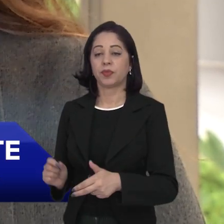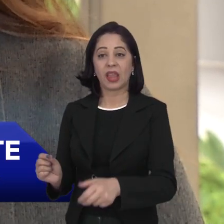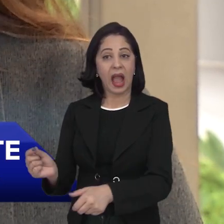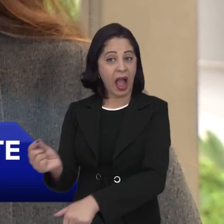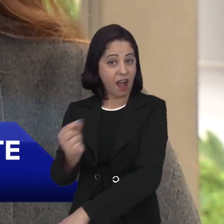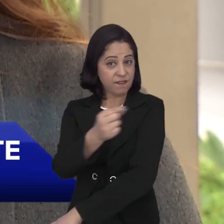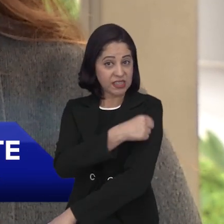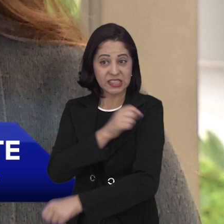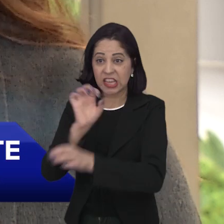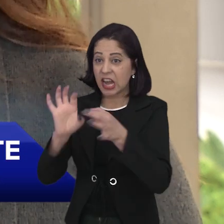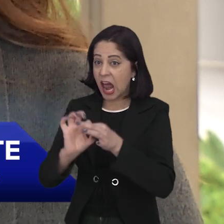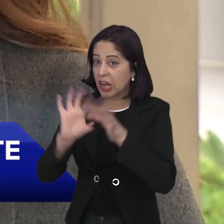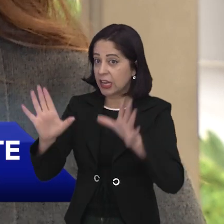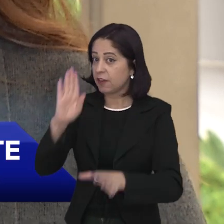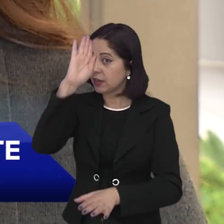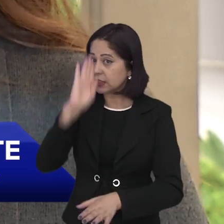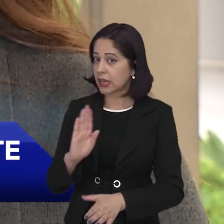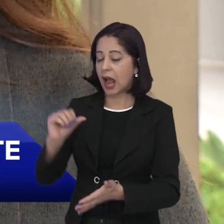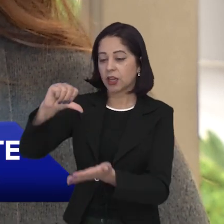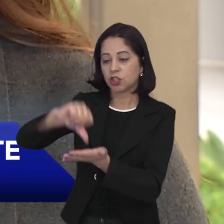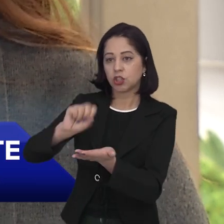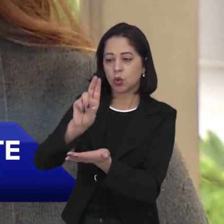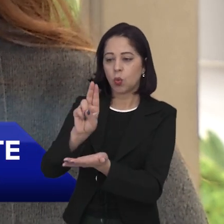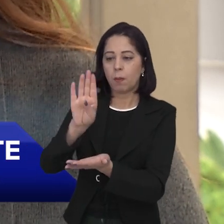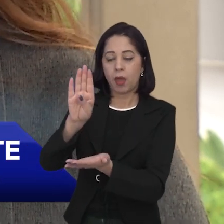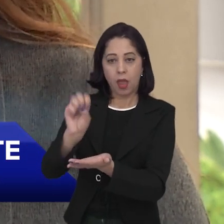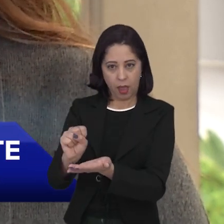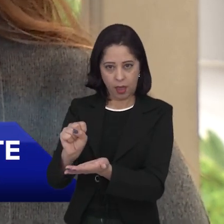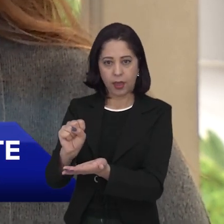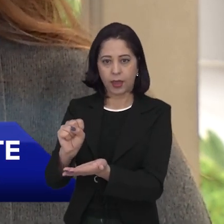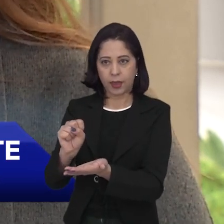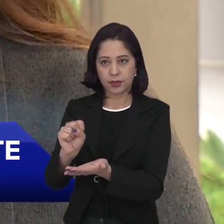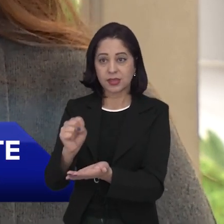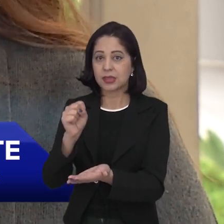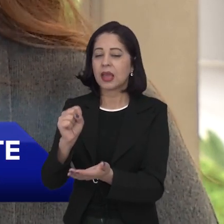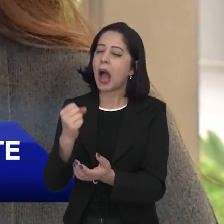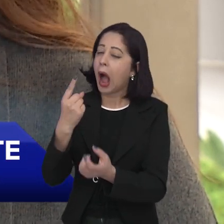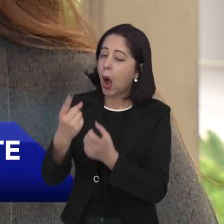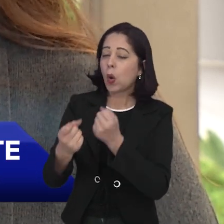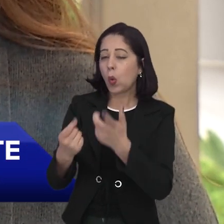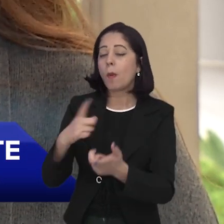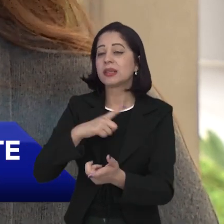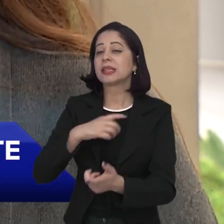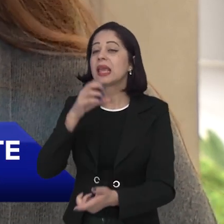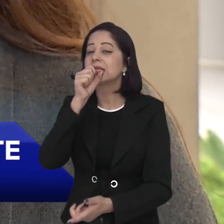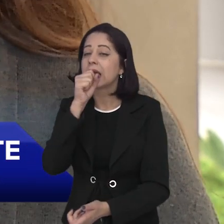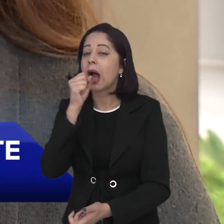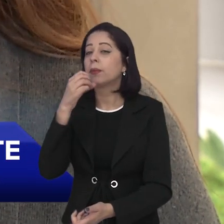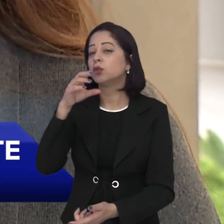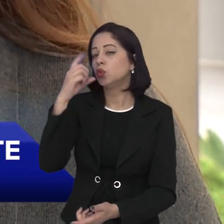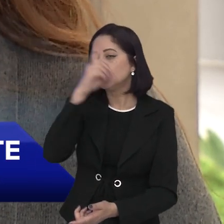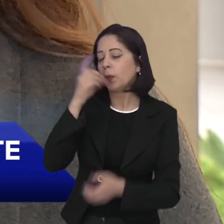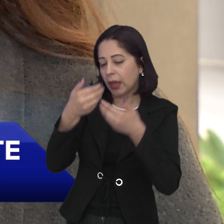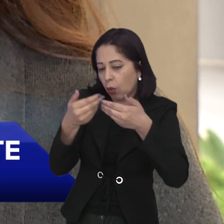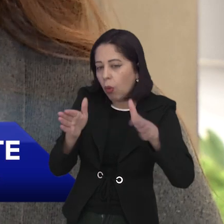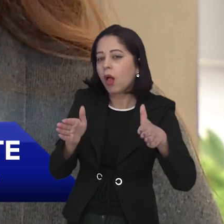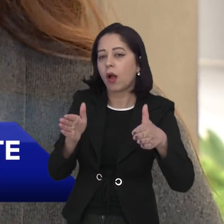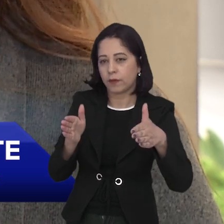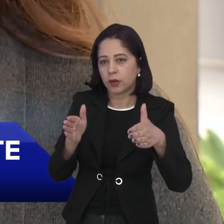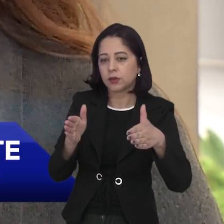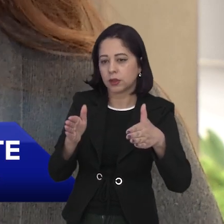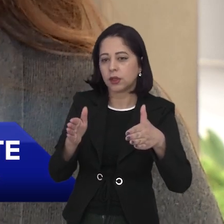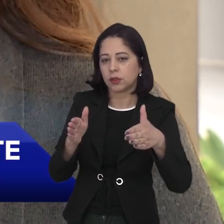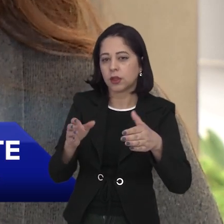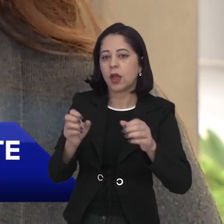A vacina está disponível em qualquer UBS de São José dos Campos. Algumas UBSs abrem aos sábados. É só entrar no site da prefeitura, você consegue